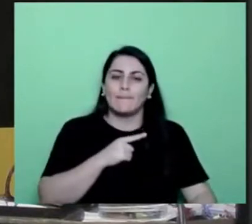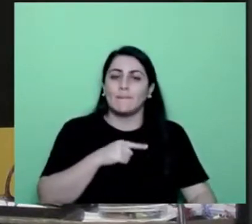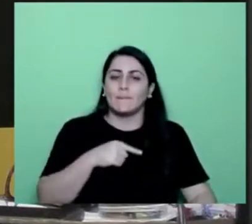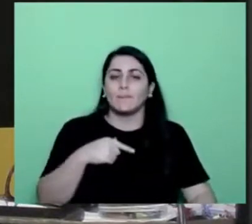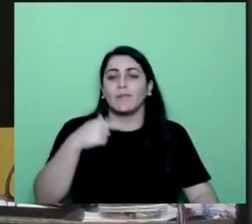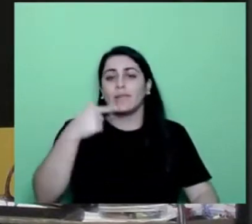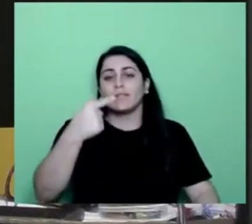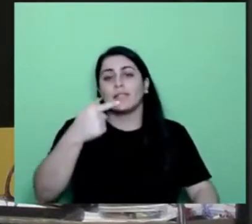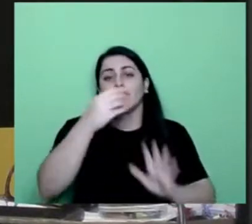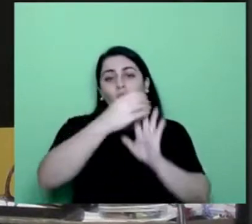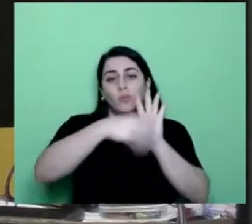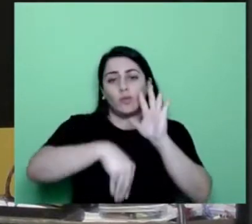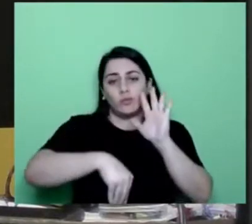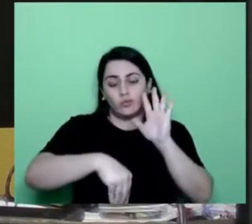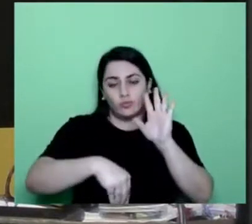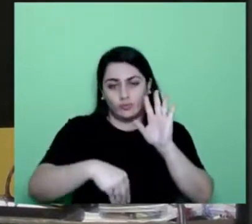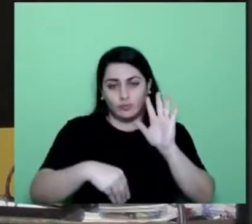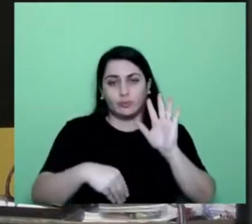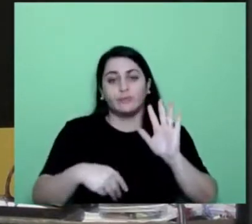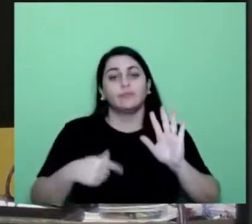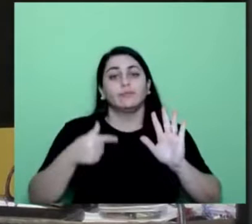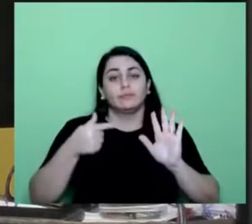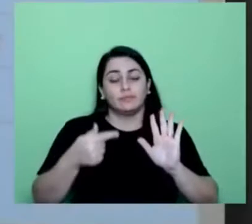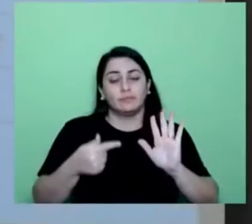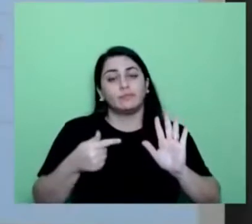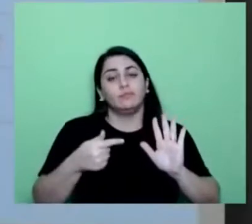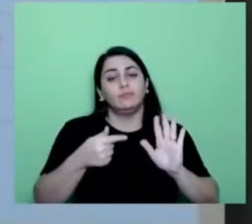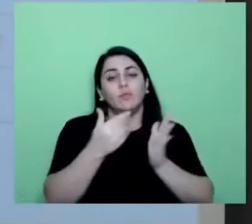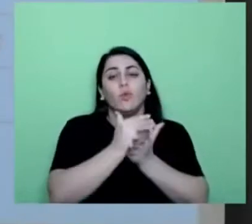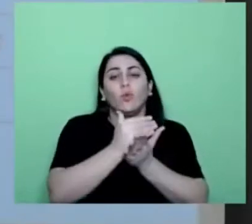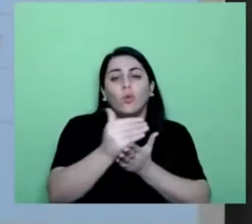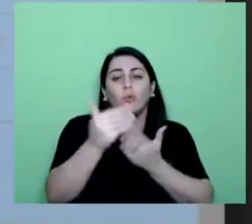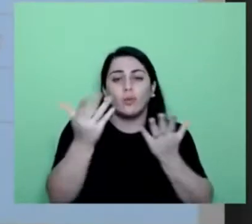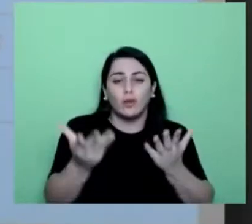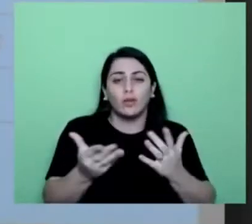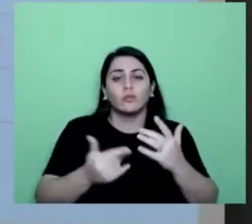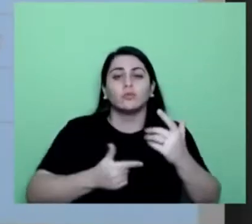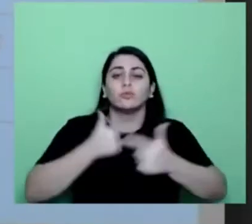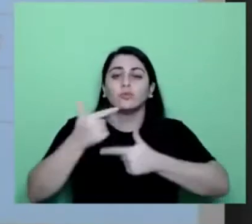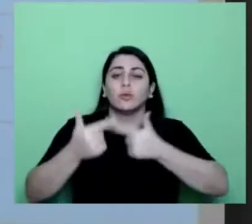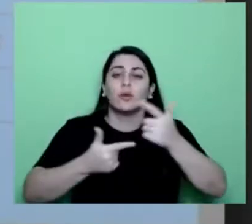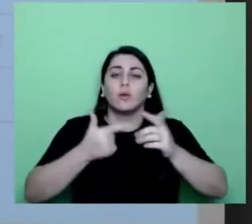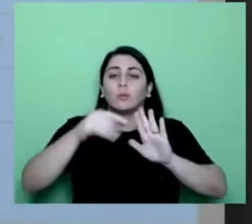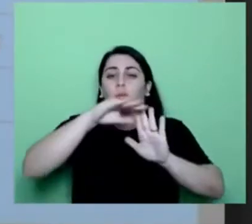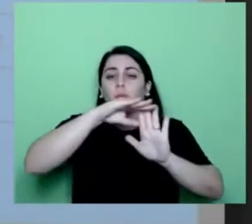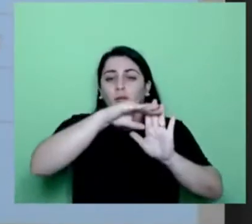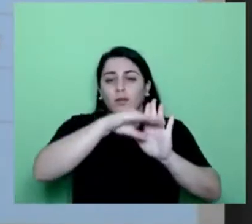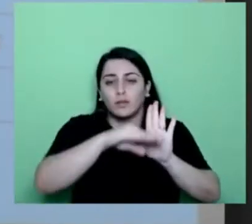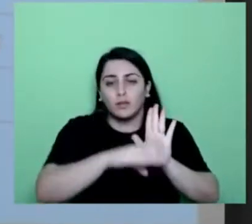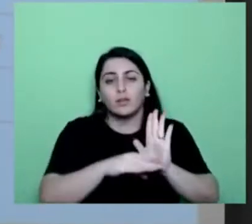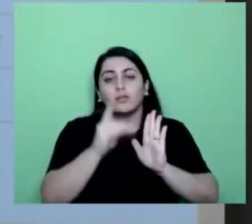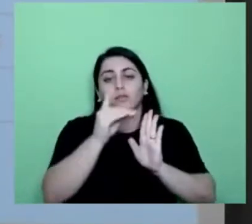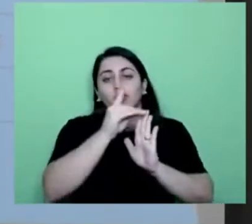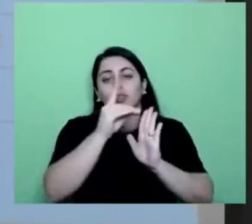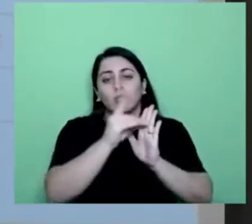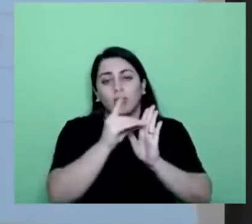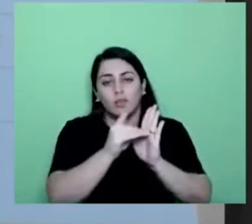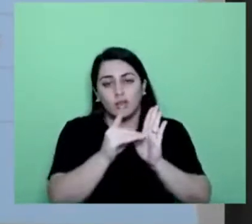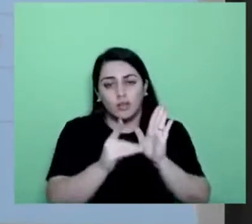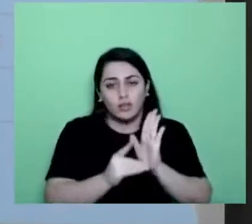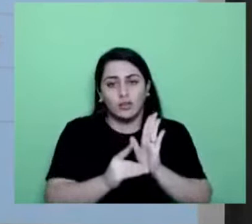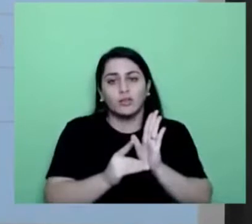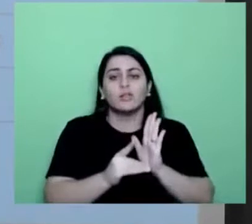capítulos, sendo que disposições gerais, trabalha os princípios, trabalha as diretrizes, os